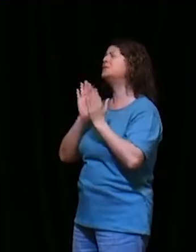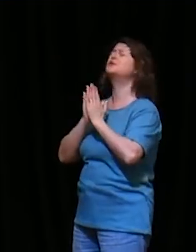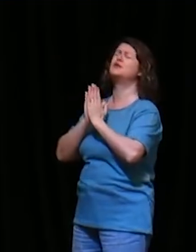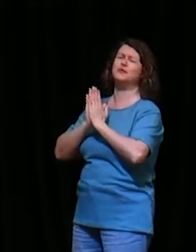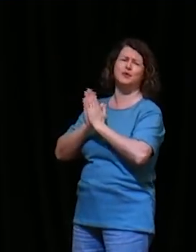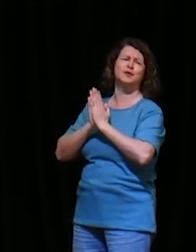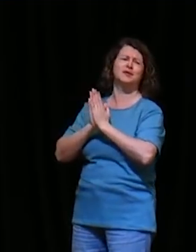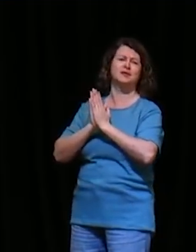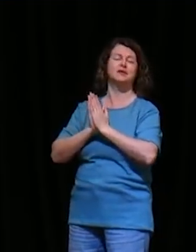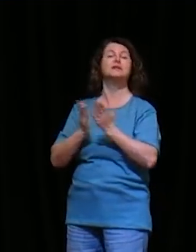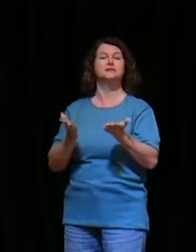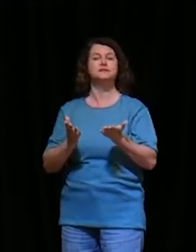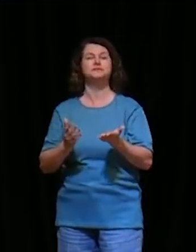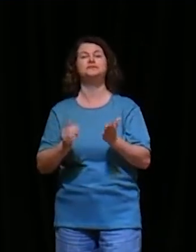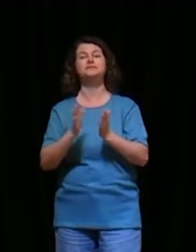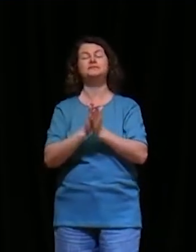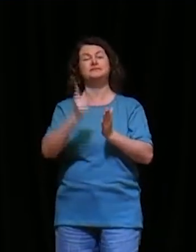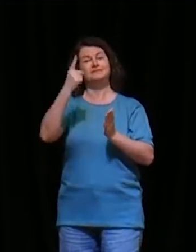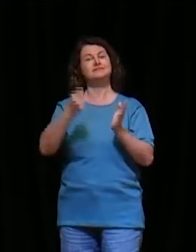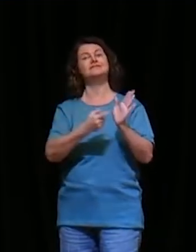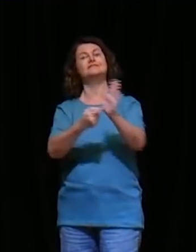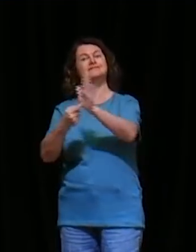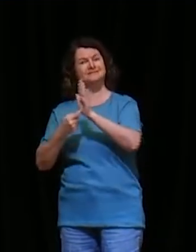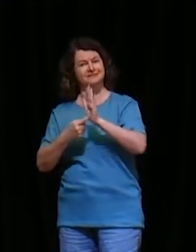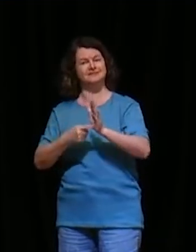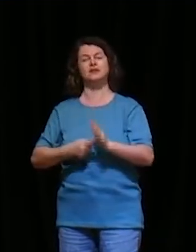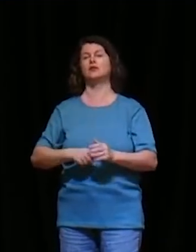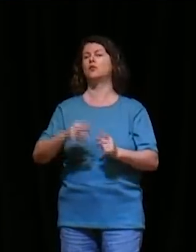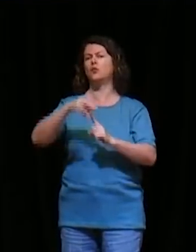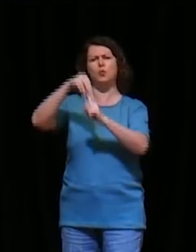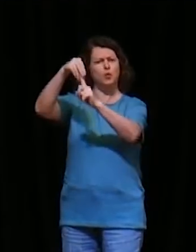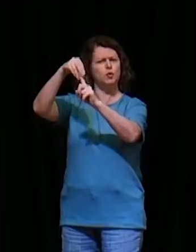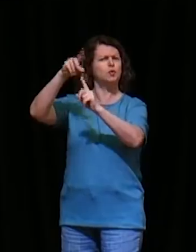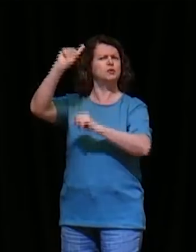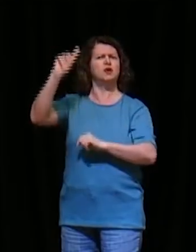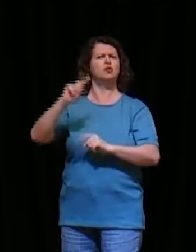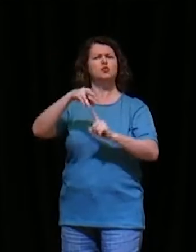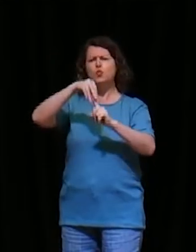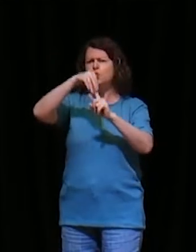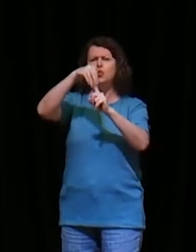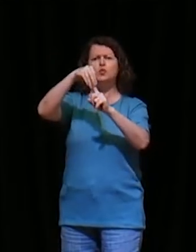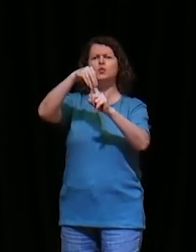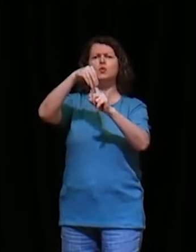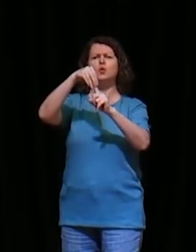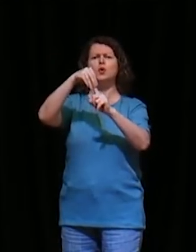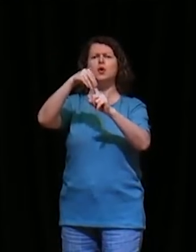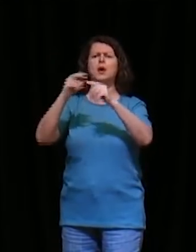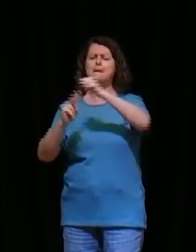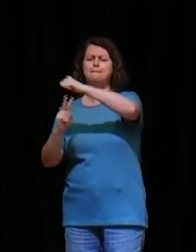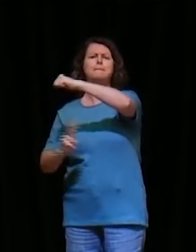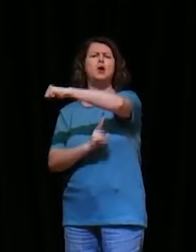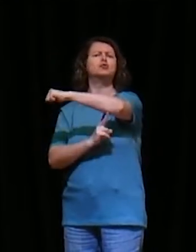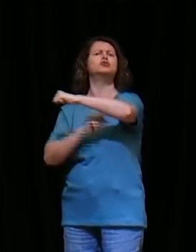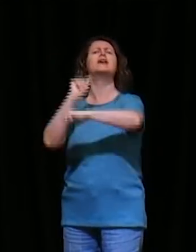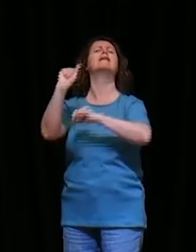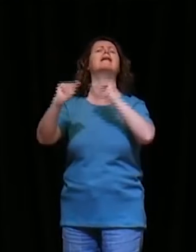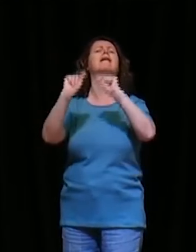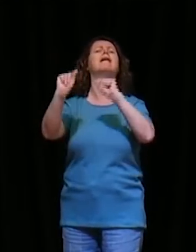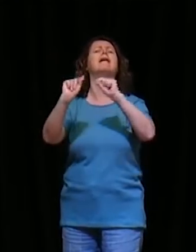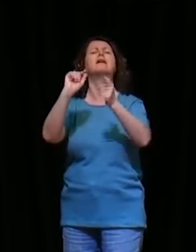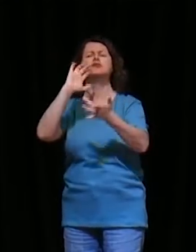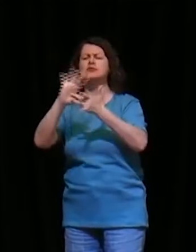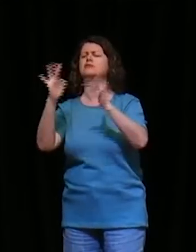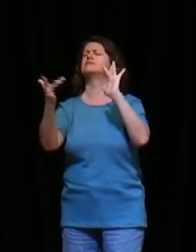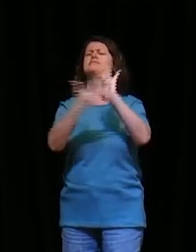porque há um só Deus, e um só mediador entre Deus e os homens, Jesus Cristo o homem, pastor, a quem eu devo orar?